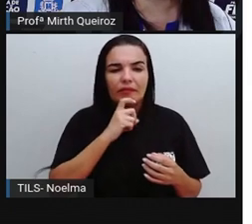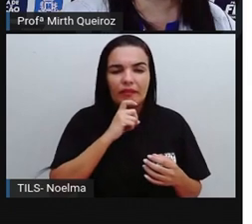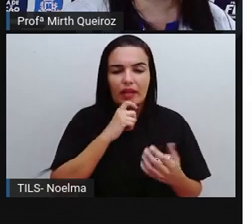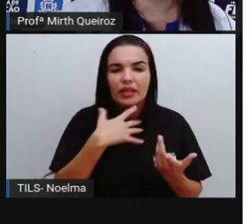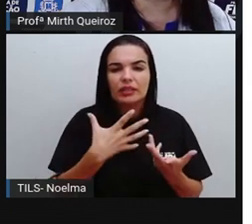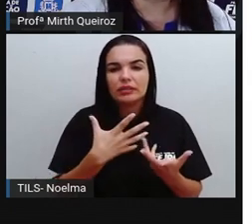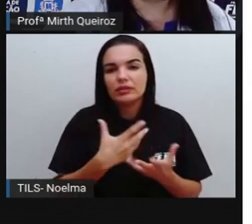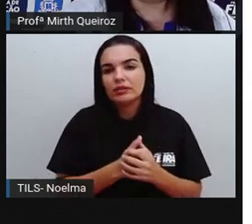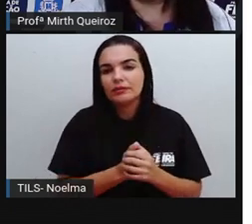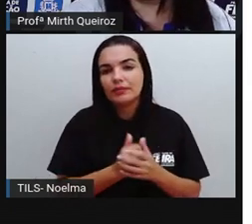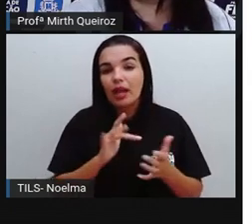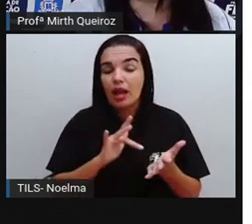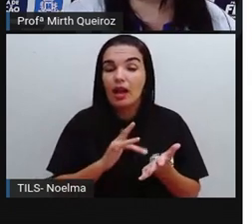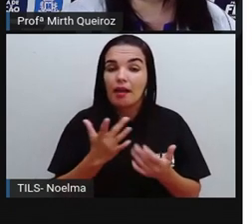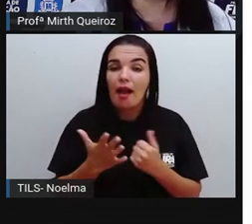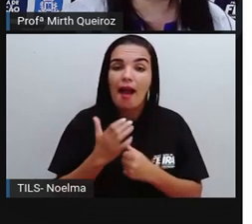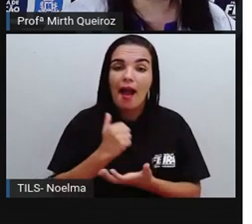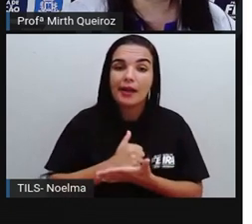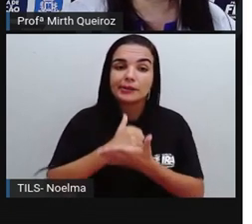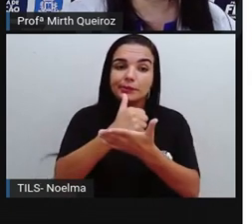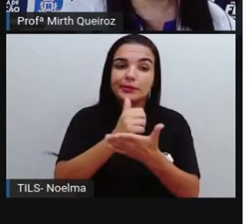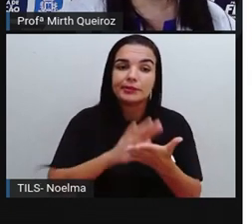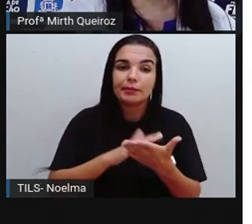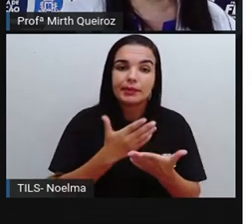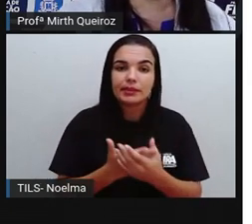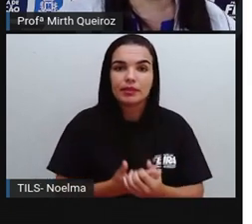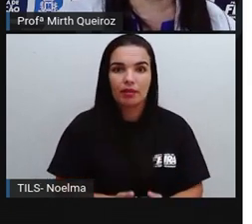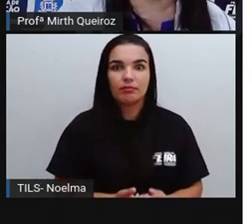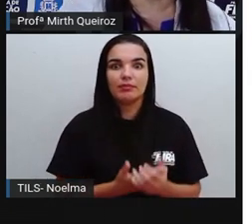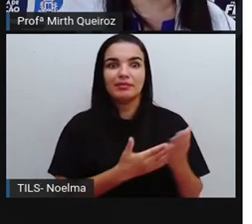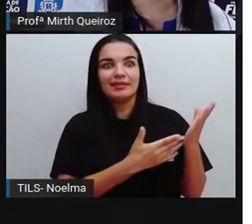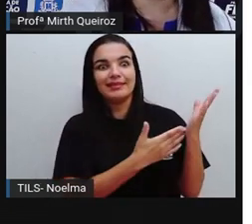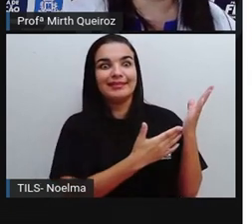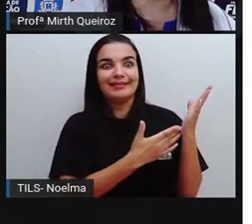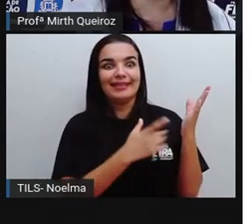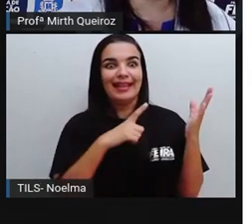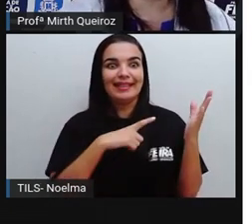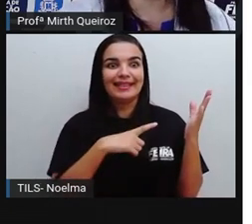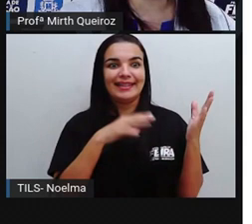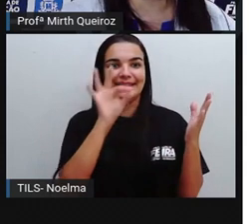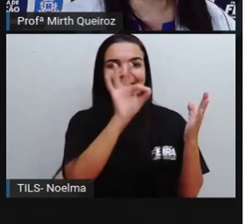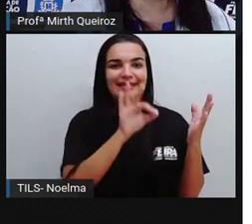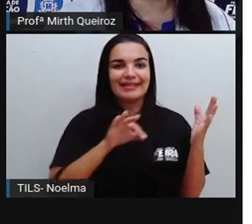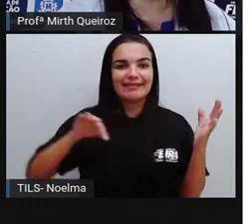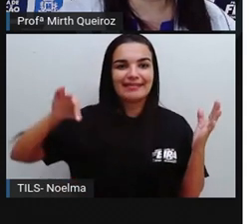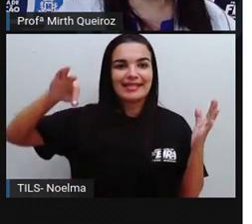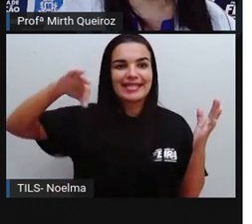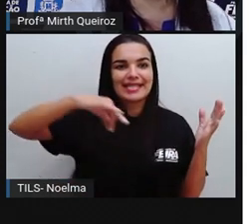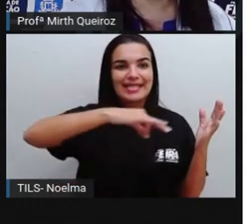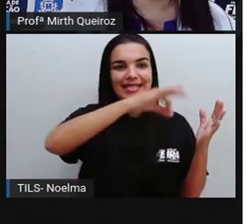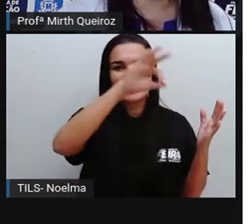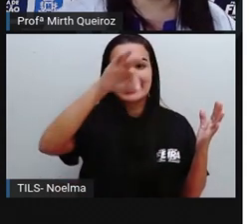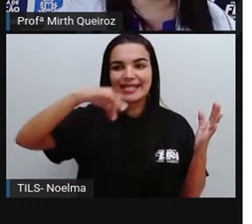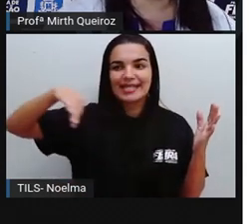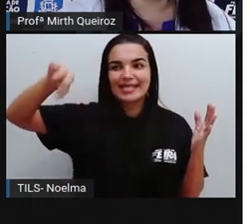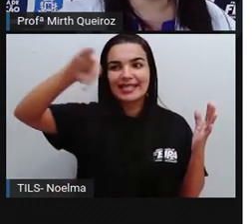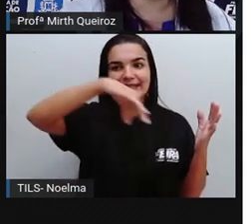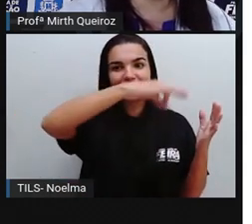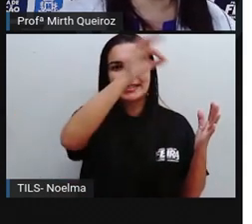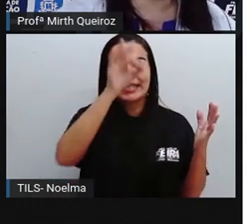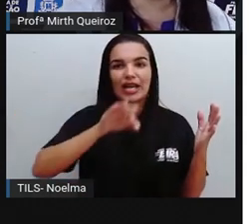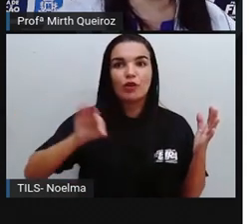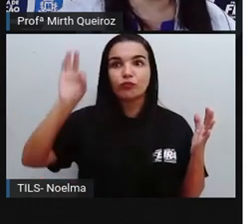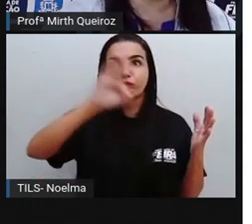contribuir aí para essa interpretação. Já nesse outro caso, nessa outra situação, além de linhas